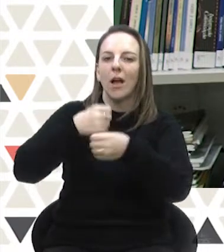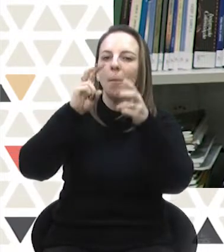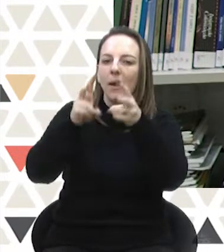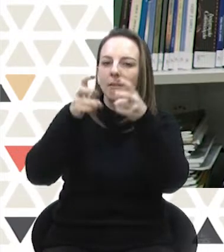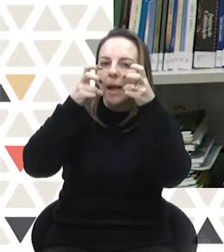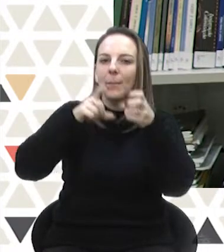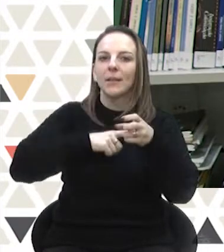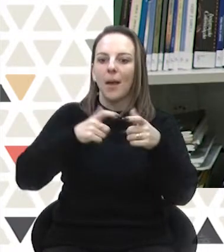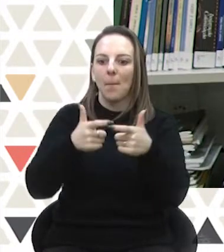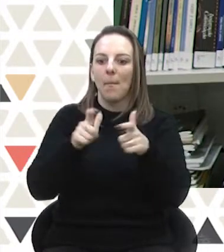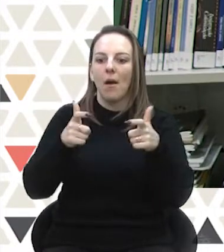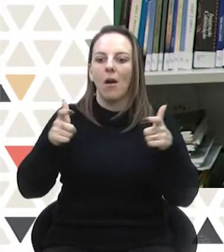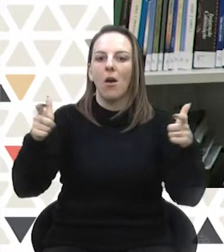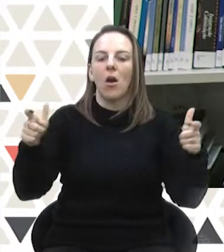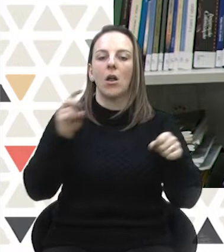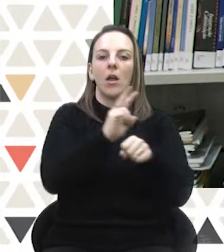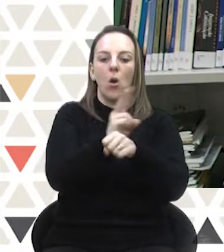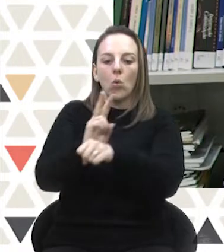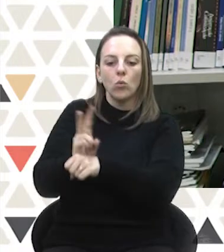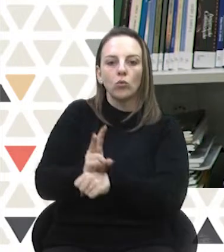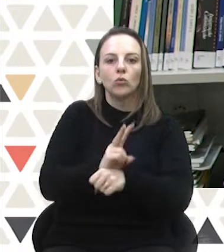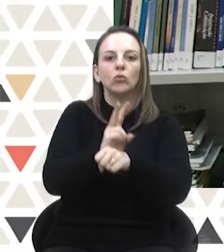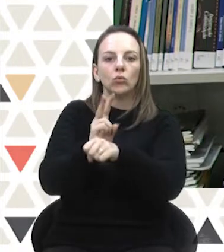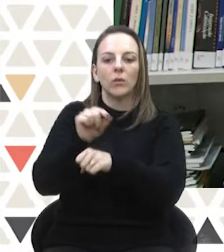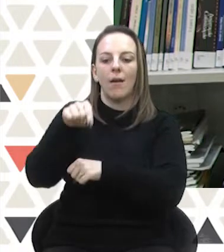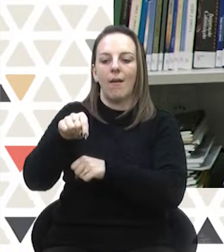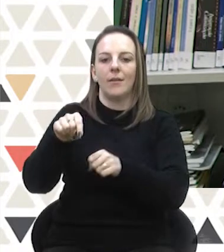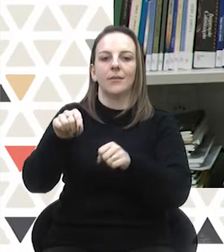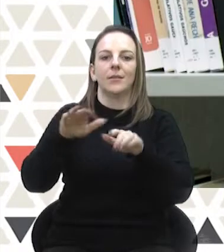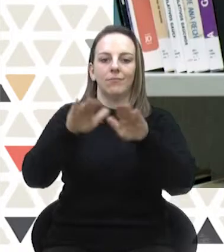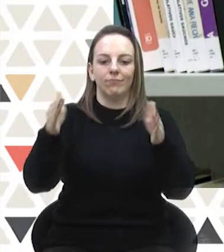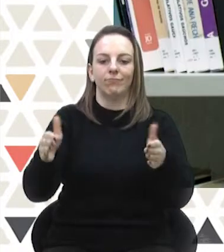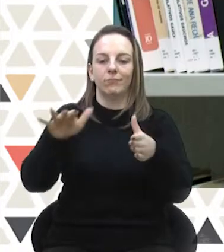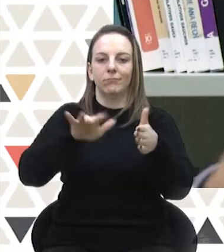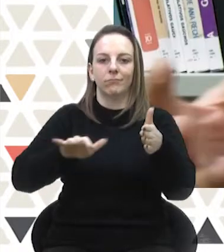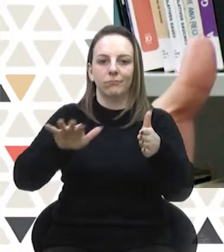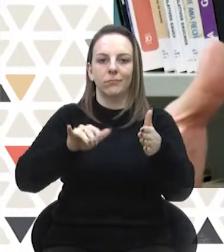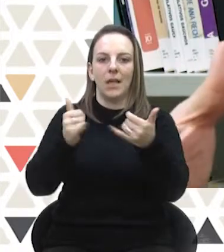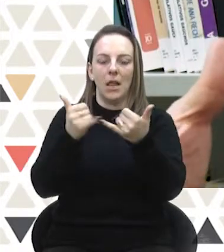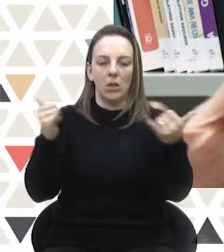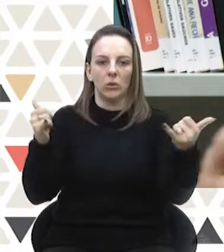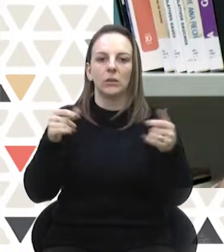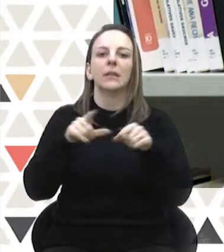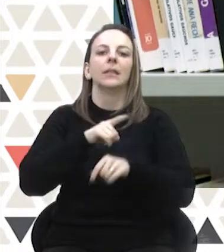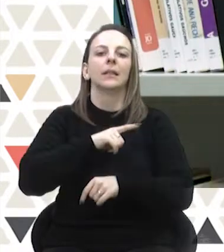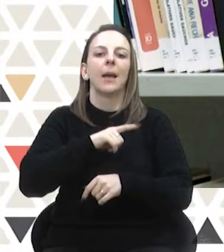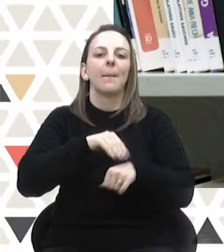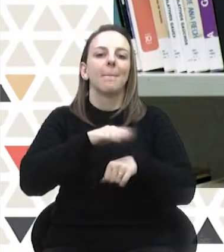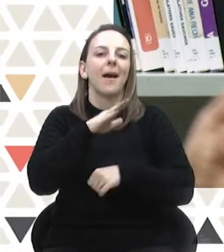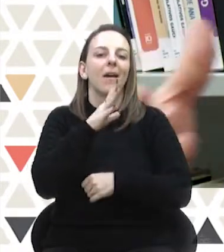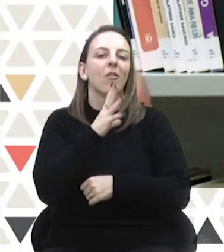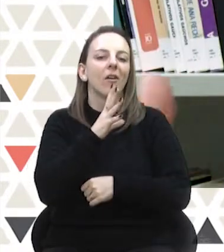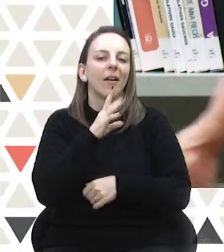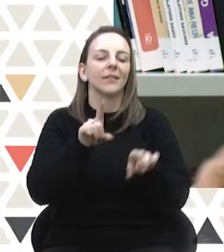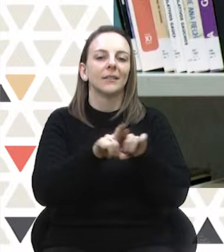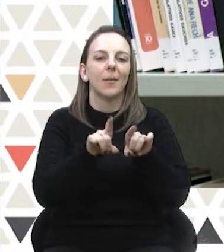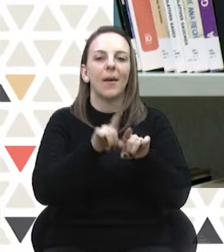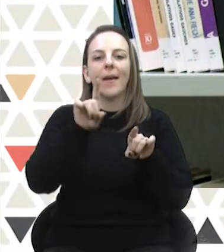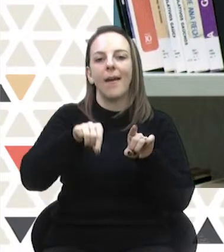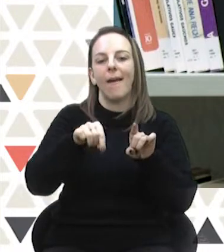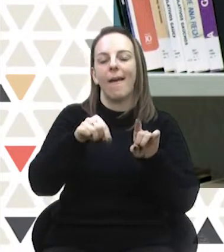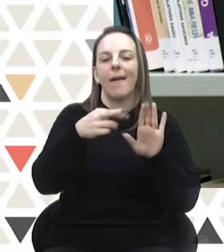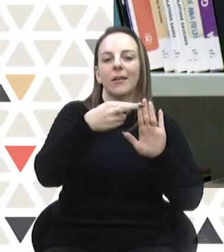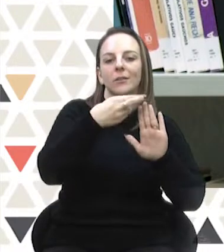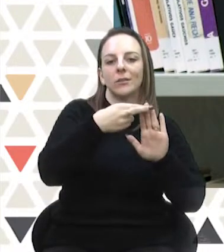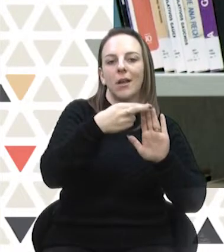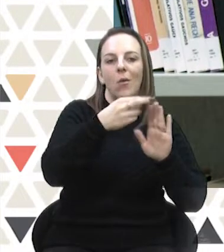uma ampliação dos processos de auditoria na União Eletrônica. E as mais conhecidas, as